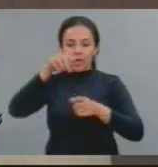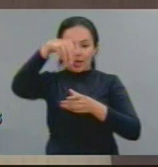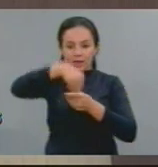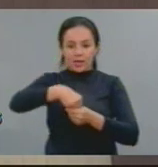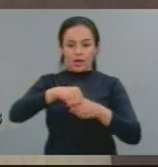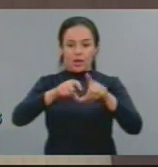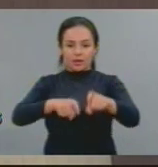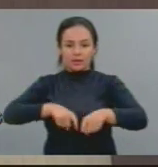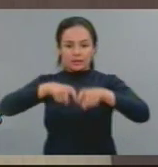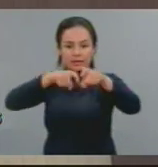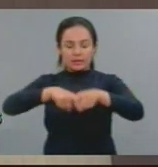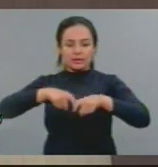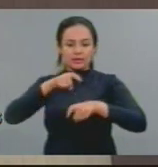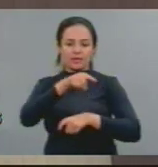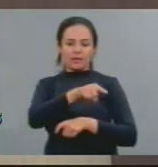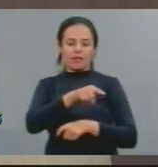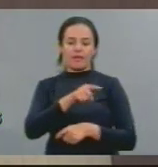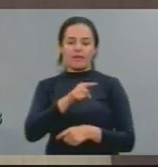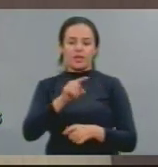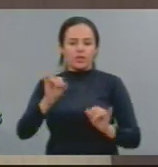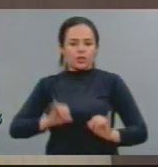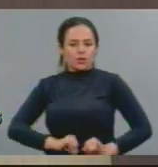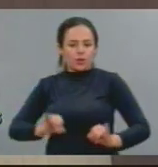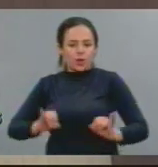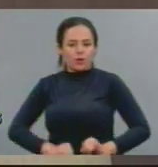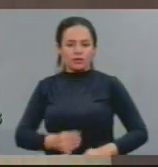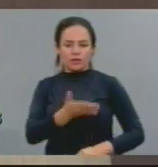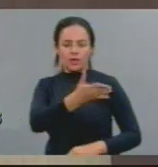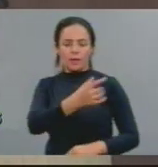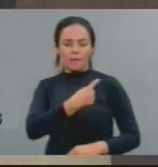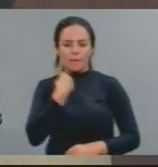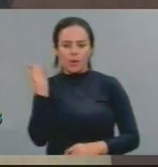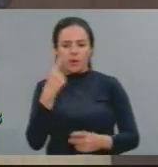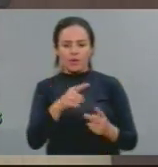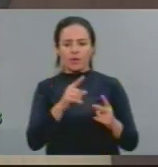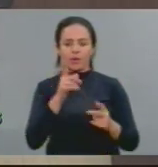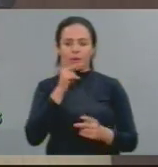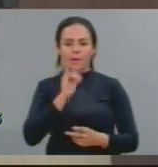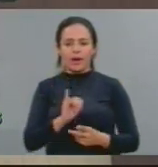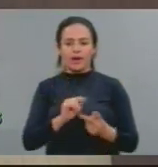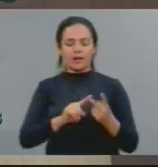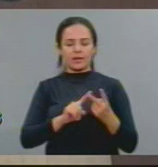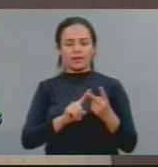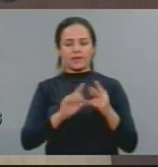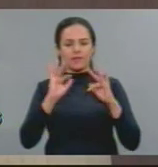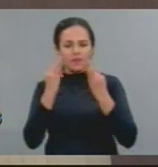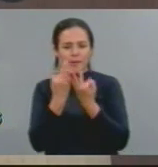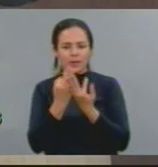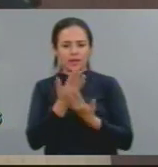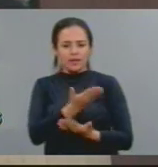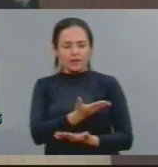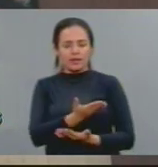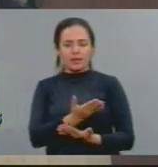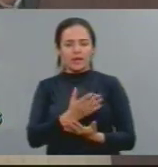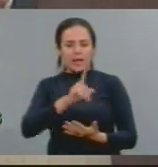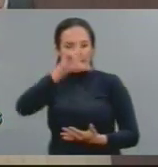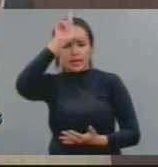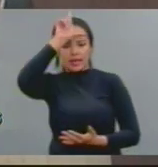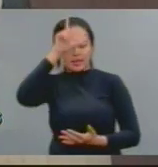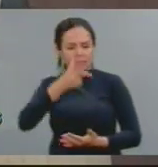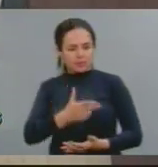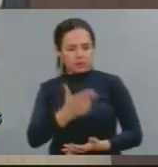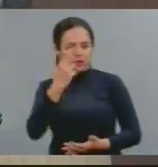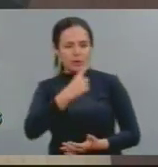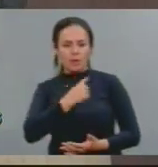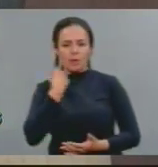o pai da Márcia, que matou o marido da Branquinha, que matou aquele líder. E o debate do campo,